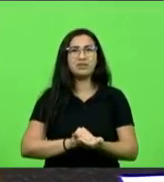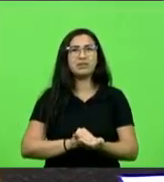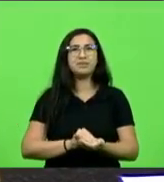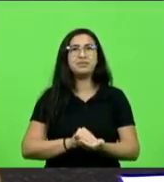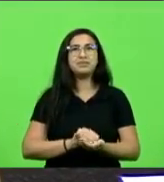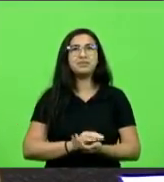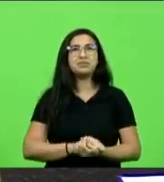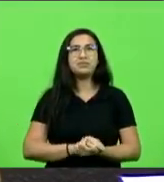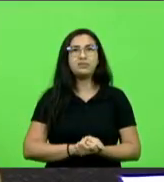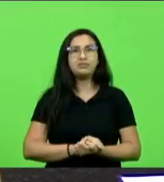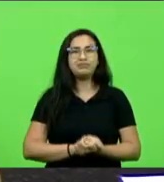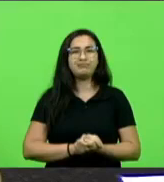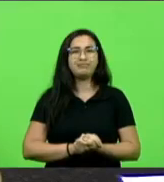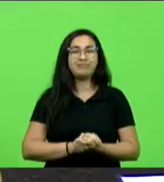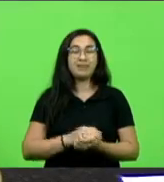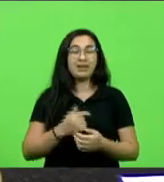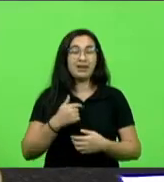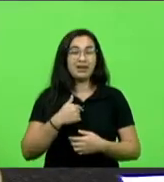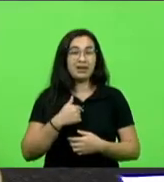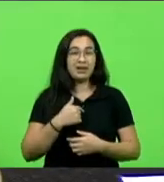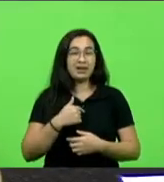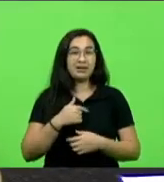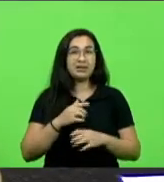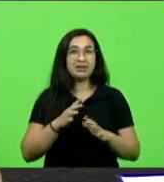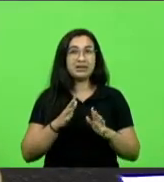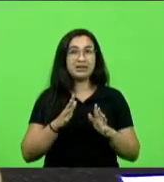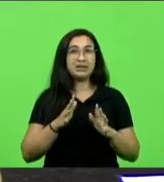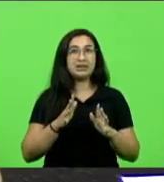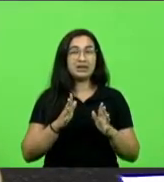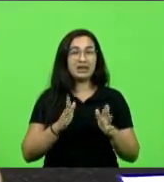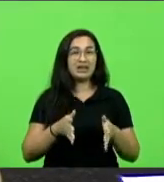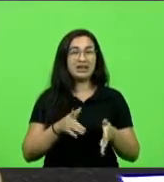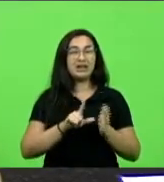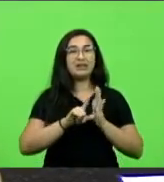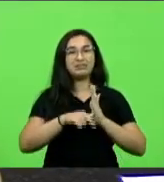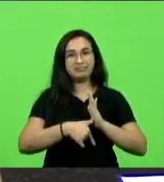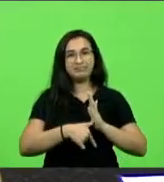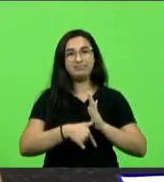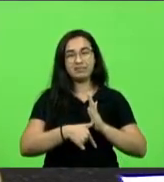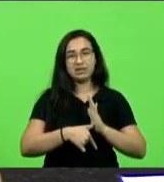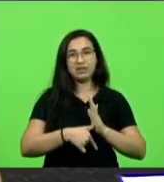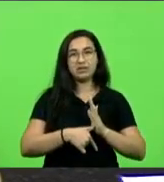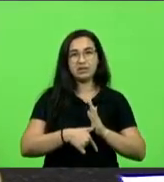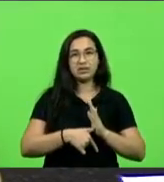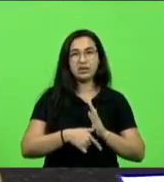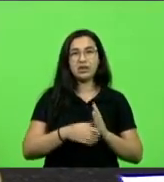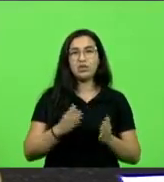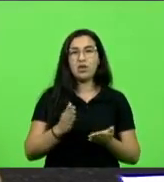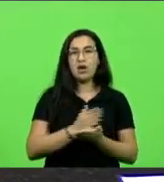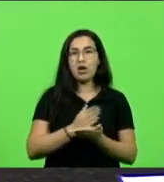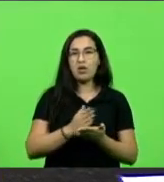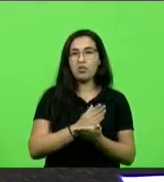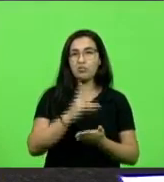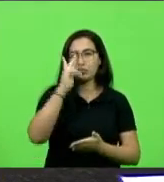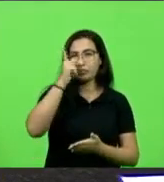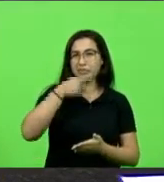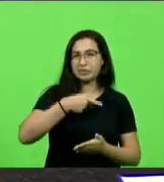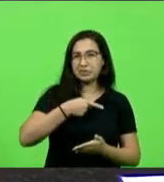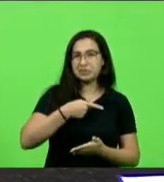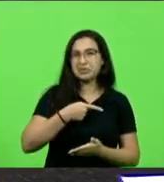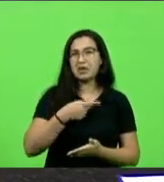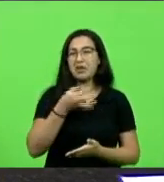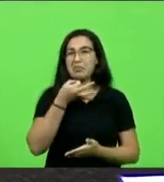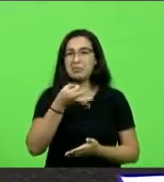Enfim, foi aqui protelado. Um projeto que por personalismos. Por gostos próprios.